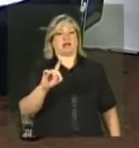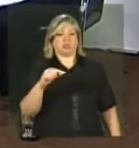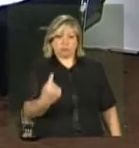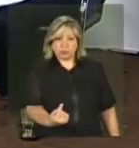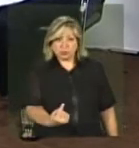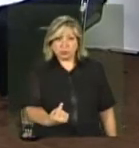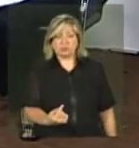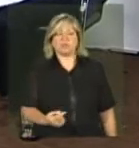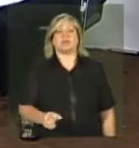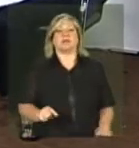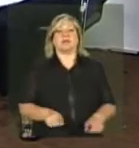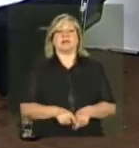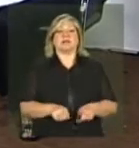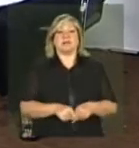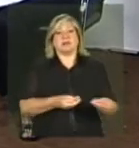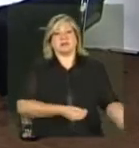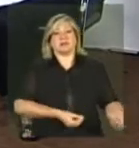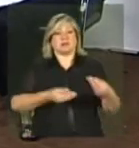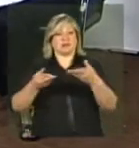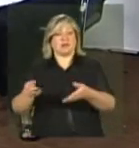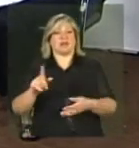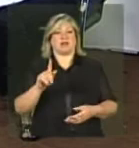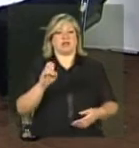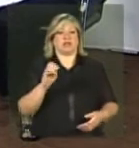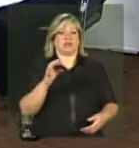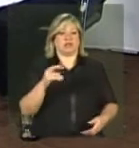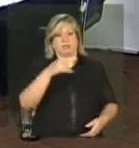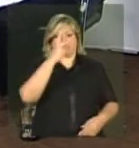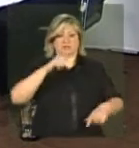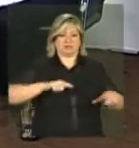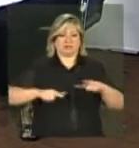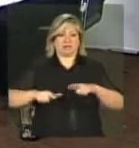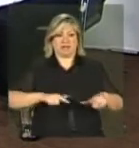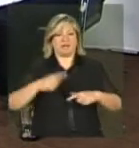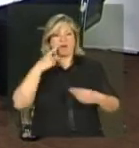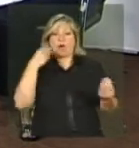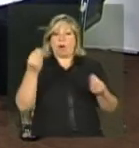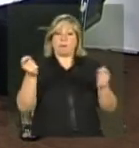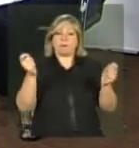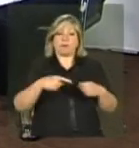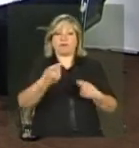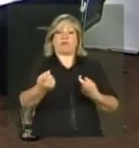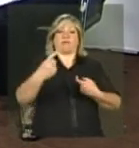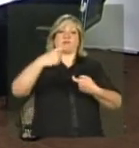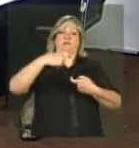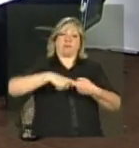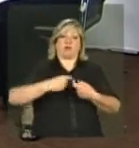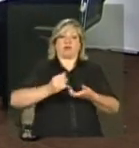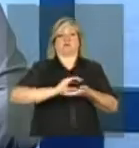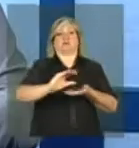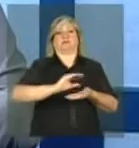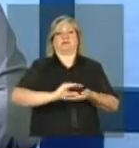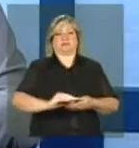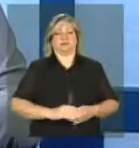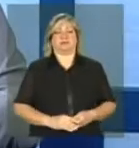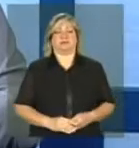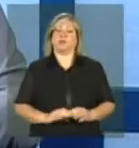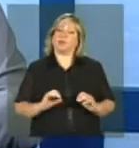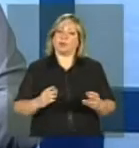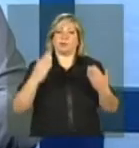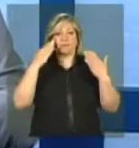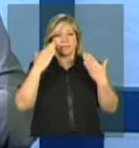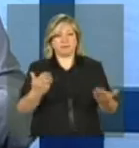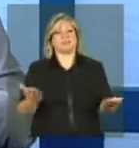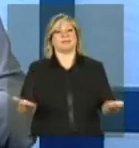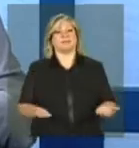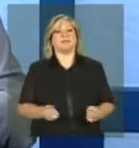único, e é encaminhado para o gestor ver a possibilidade de inserí-lo na transferência de renda. Bom, muito obrigada. Socorro